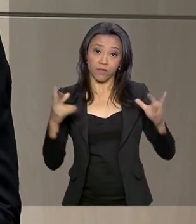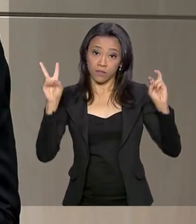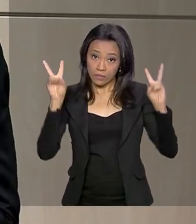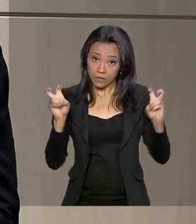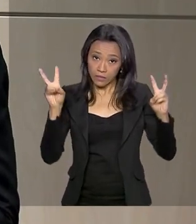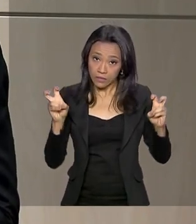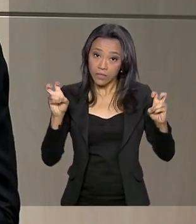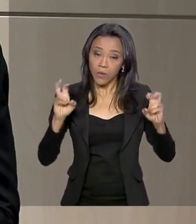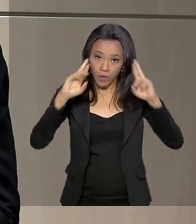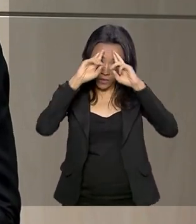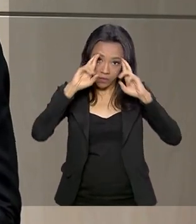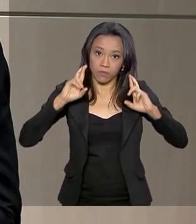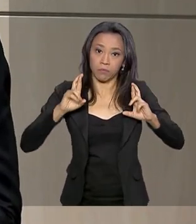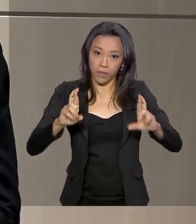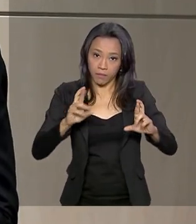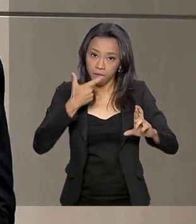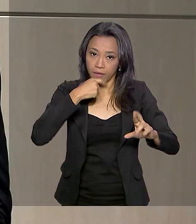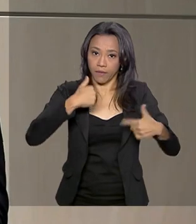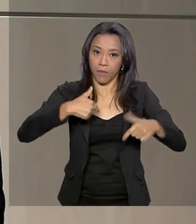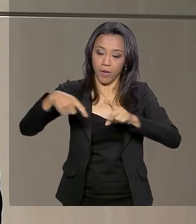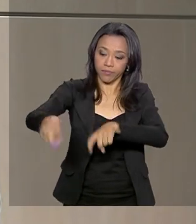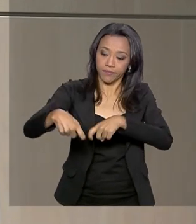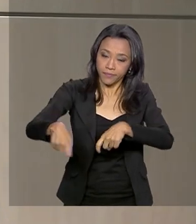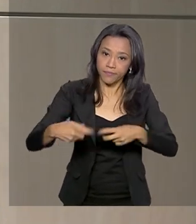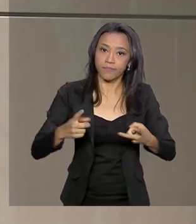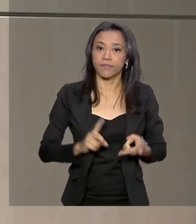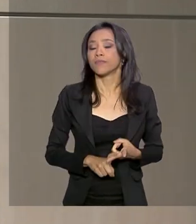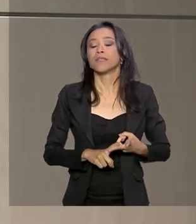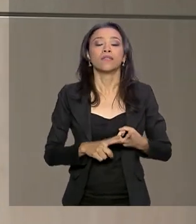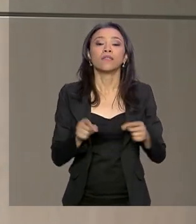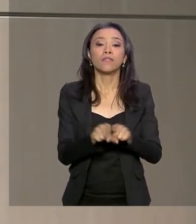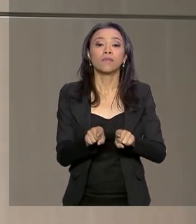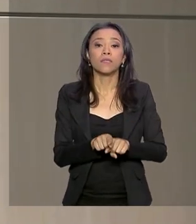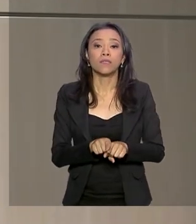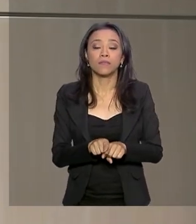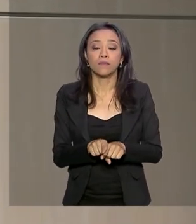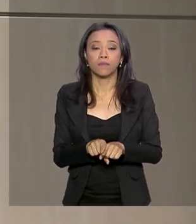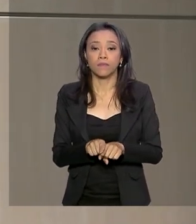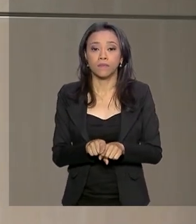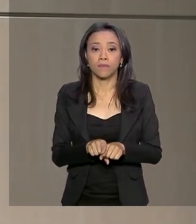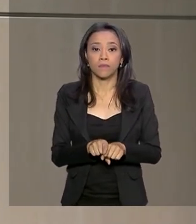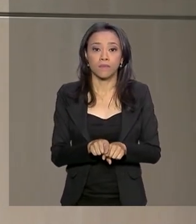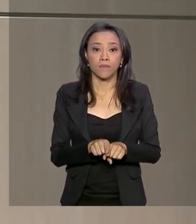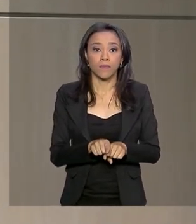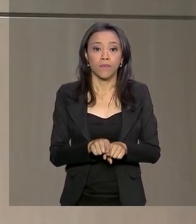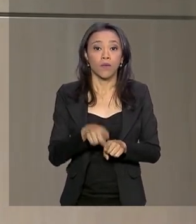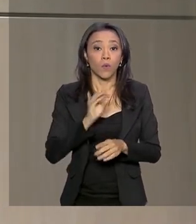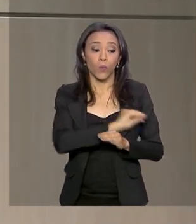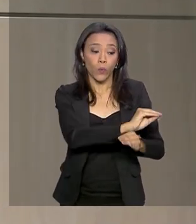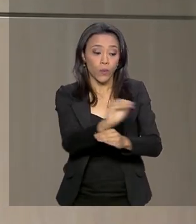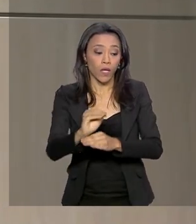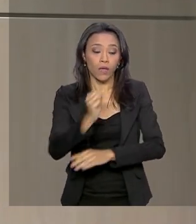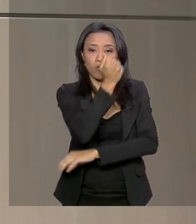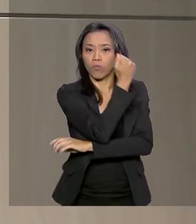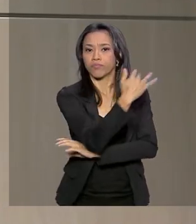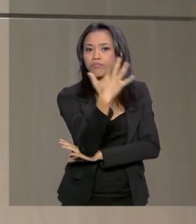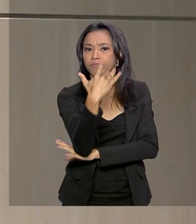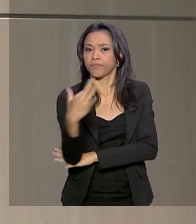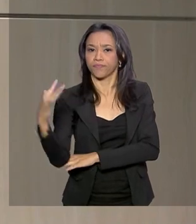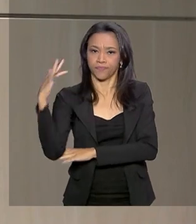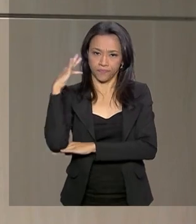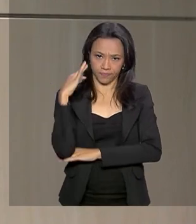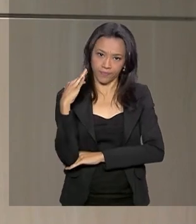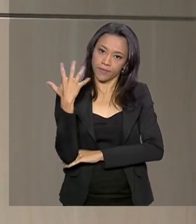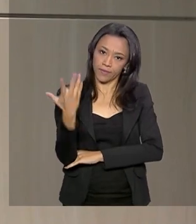o respeito ao produtor rural e também o casamento da preservação do meio ambiente com o produtor.